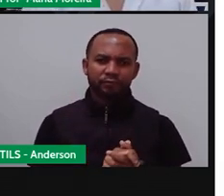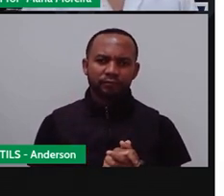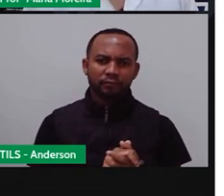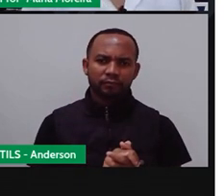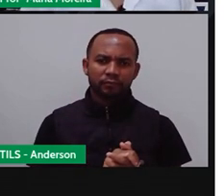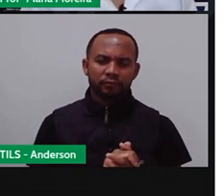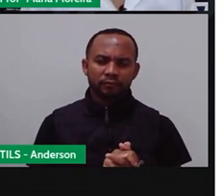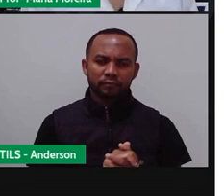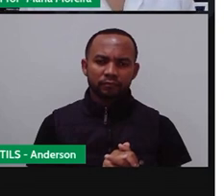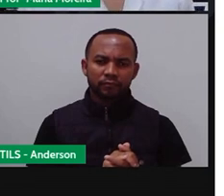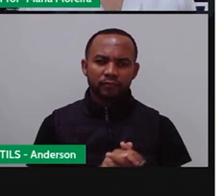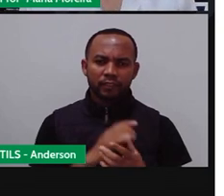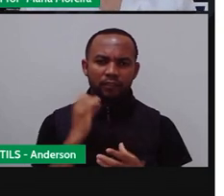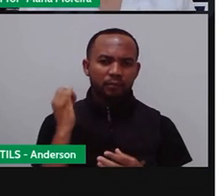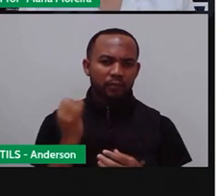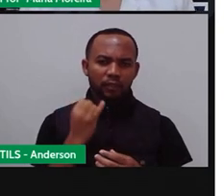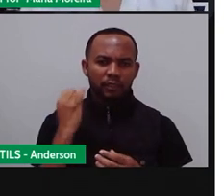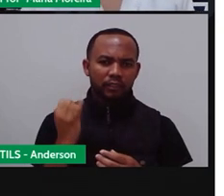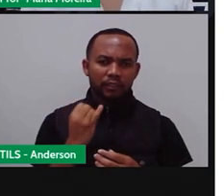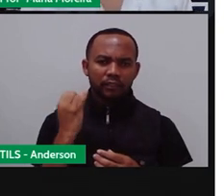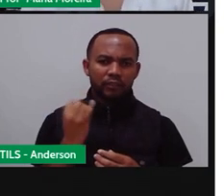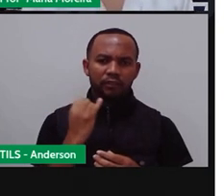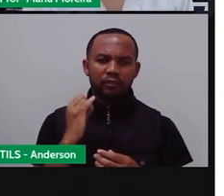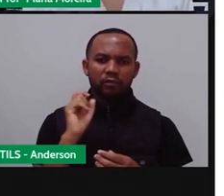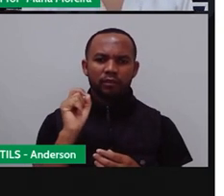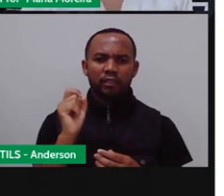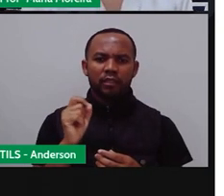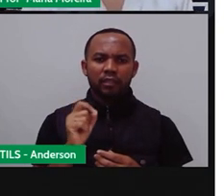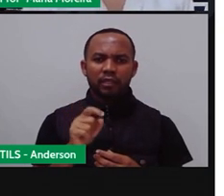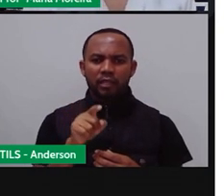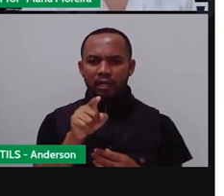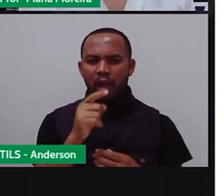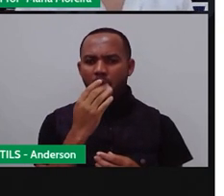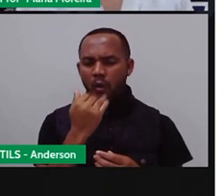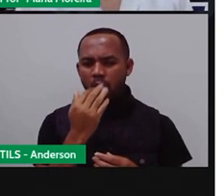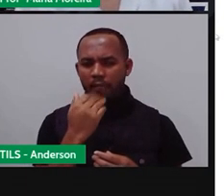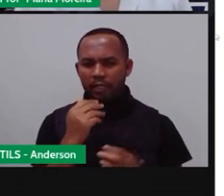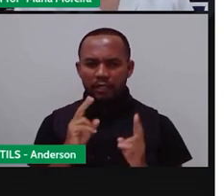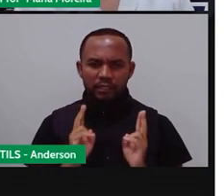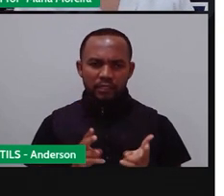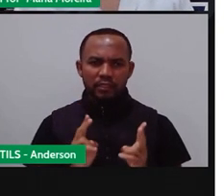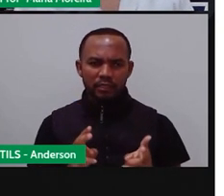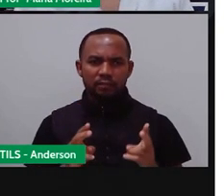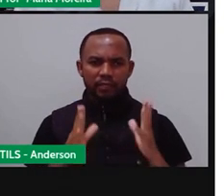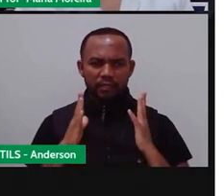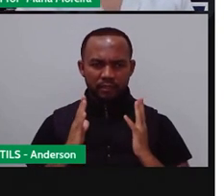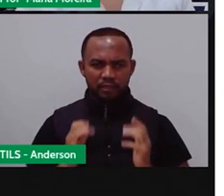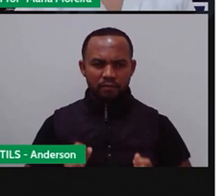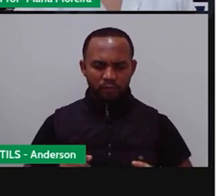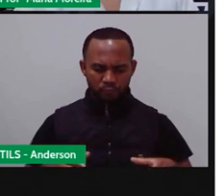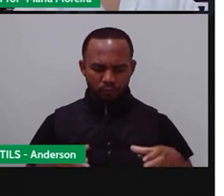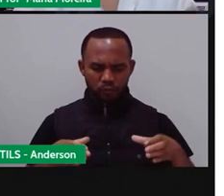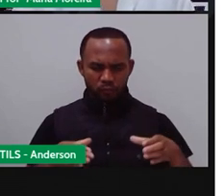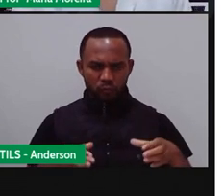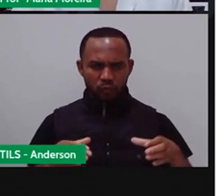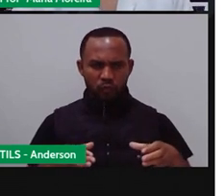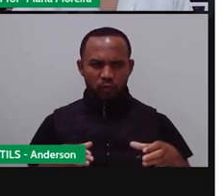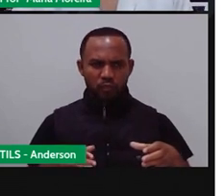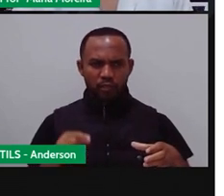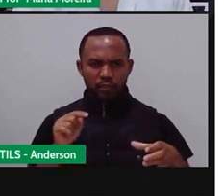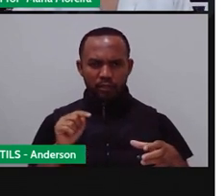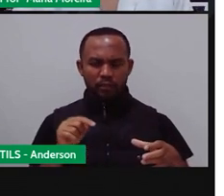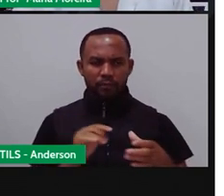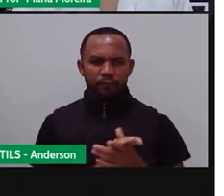Bom, é importante também que os vasilhames de água e comida estejam sempre limpos. Por quê, gente? Se eu boto